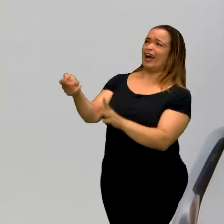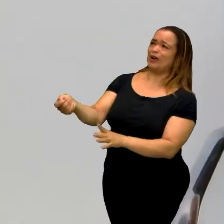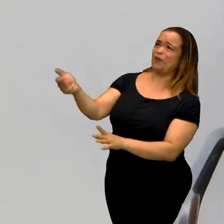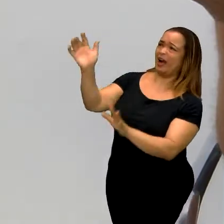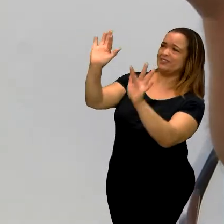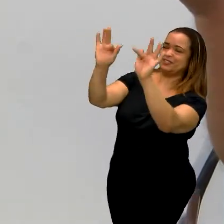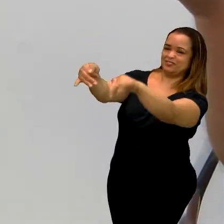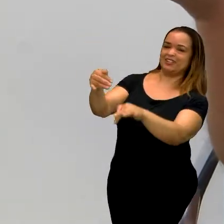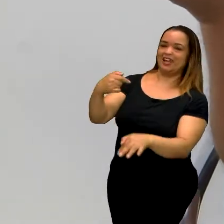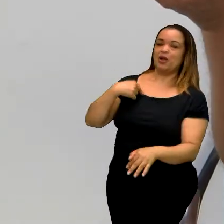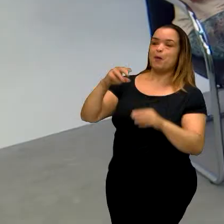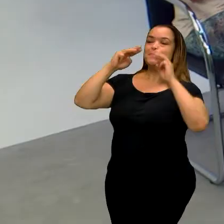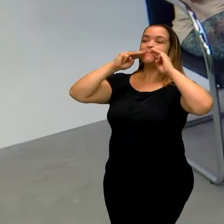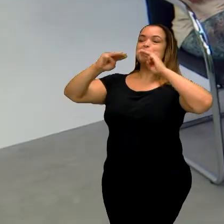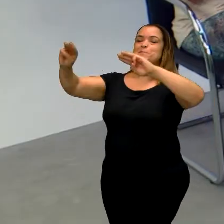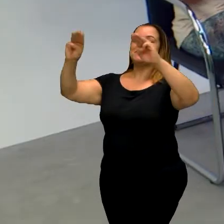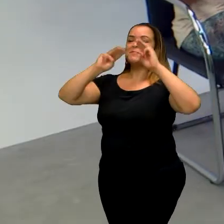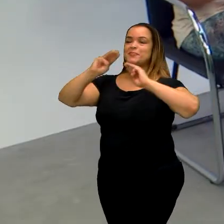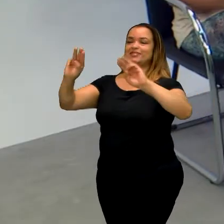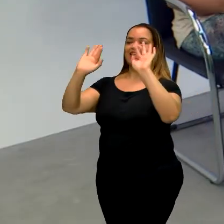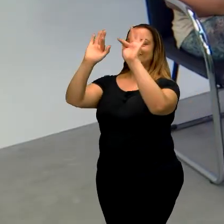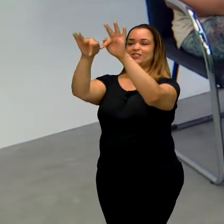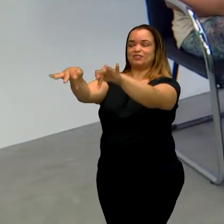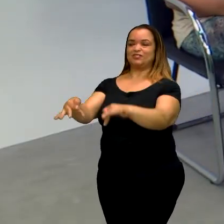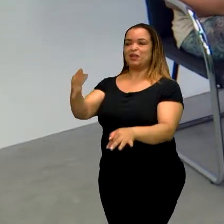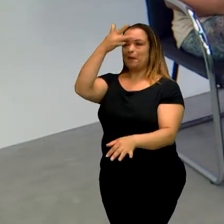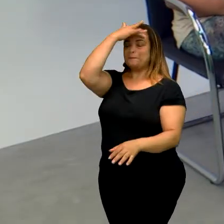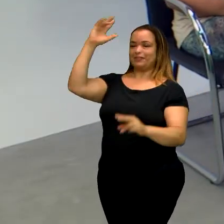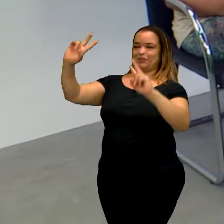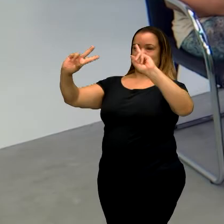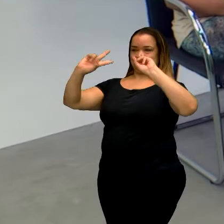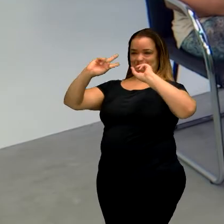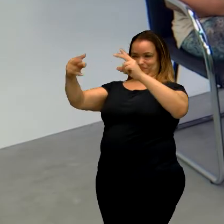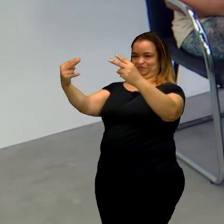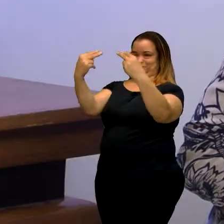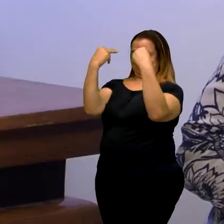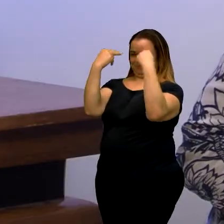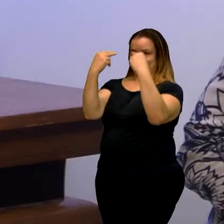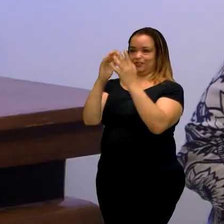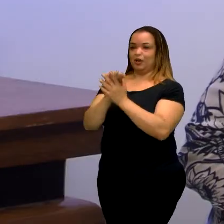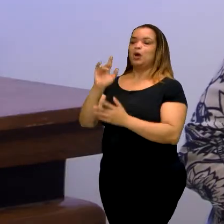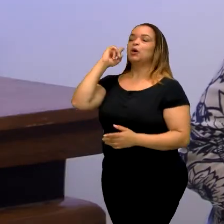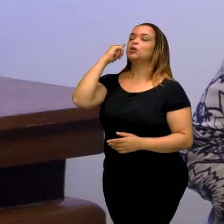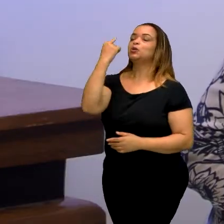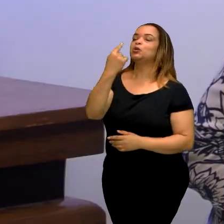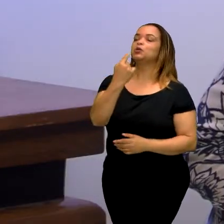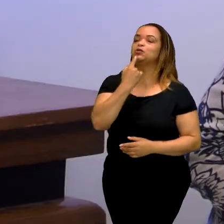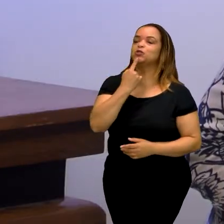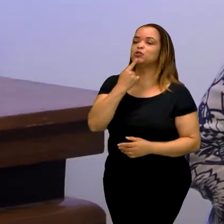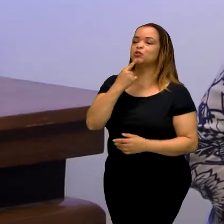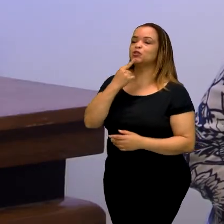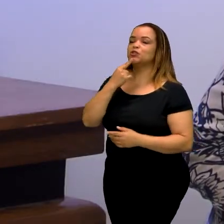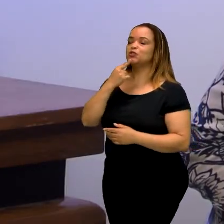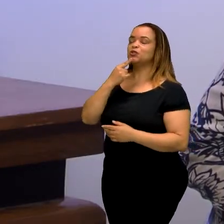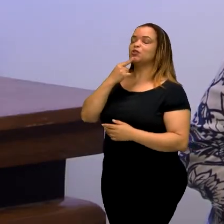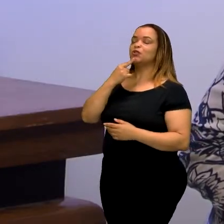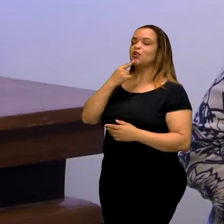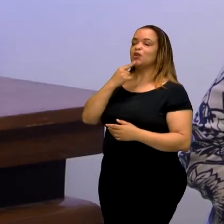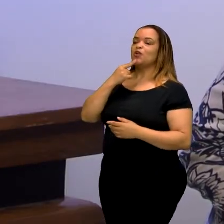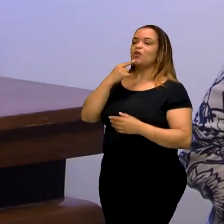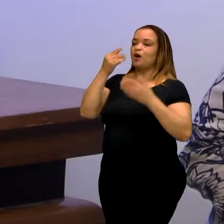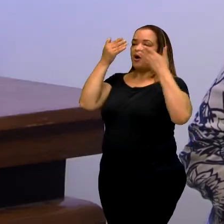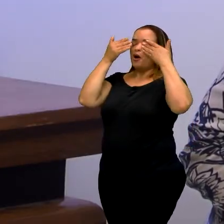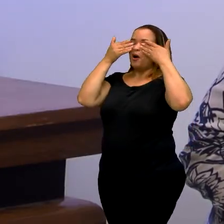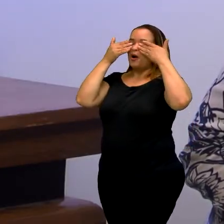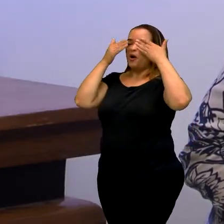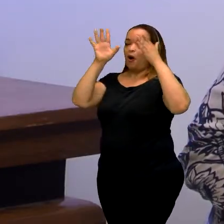queria que você deixasse aí uma mensagem final para os nossos telespectadores. O surdo ouve com os olhos e fala